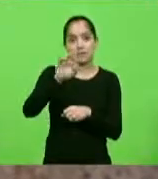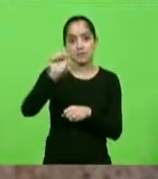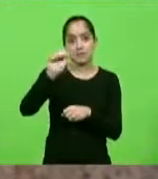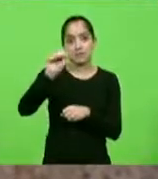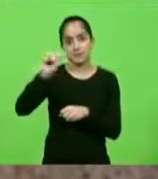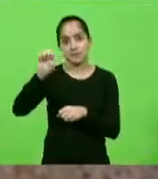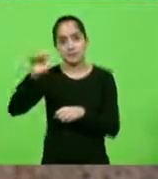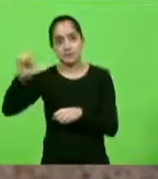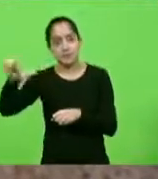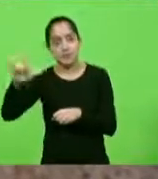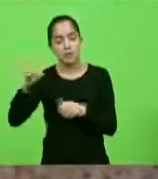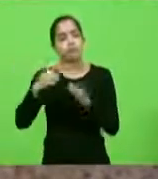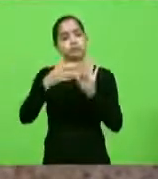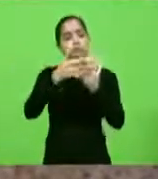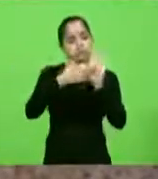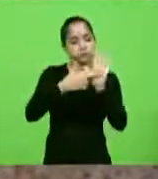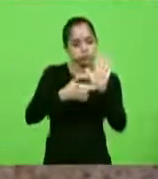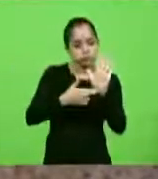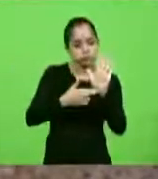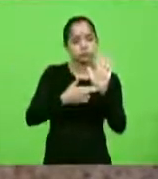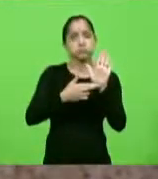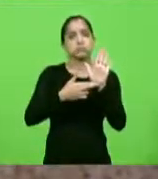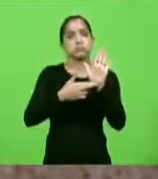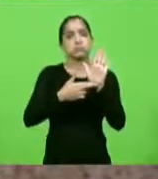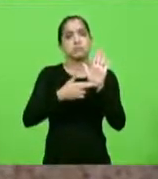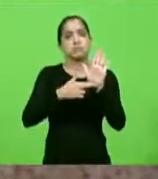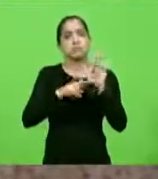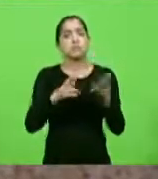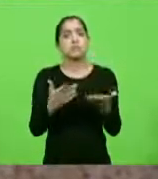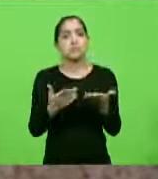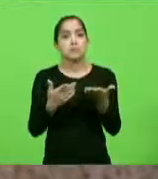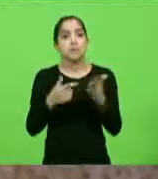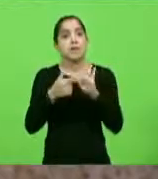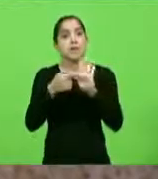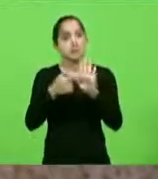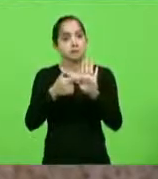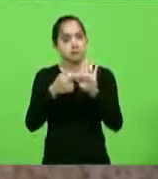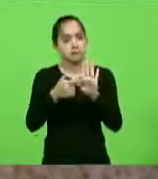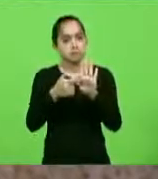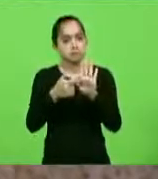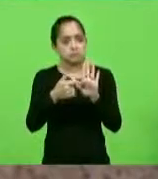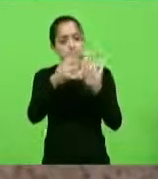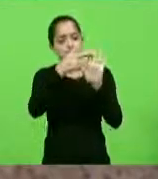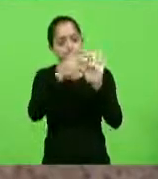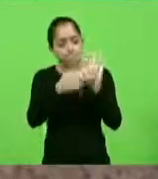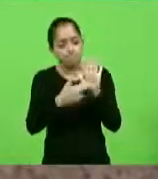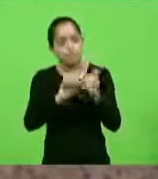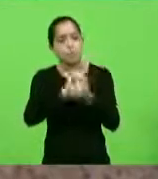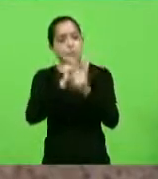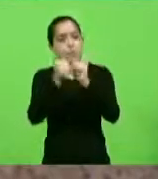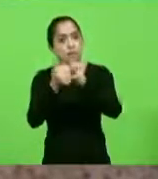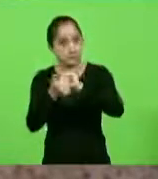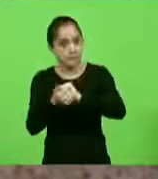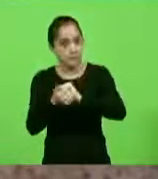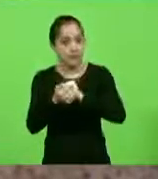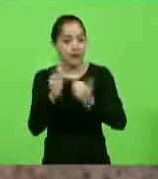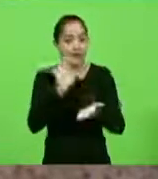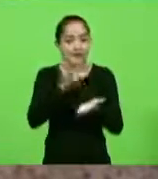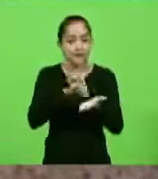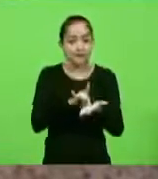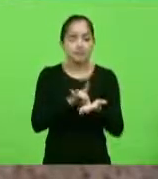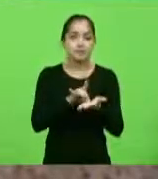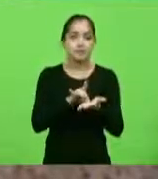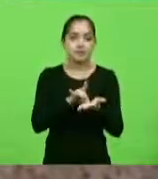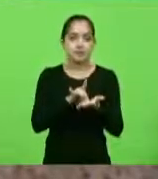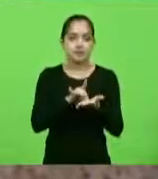defendendo uma medida irresponsável, eu nunca vi isso acontecendo, eles sempre tentam se adequar à realidade do